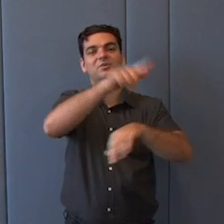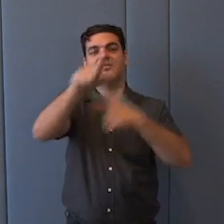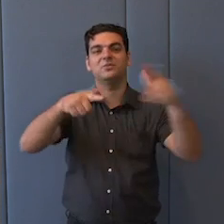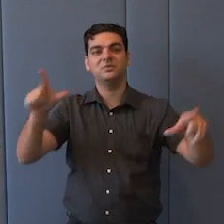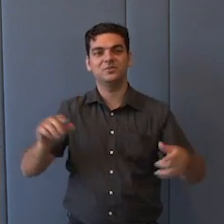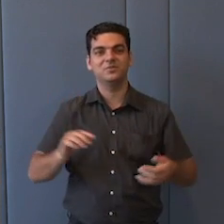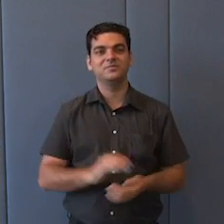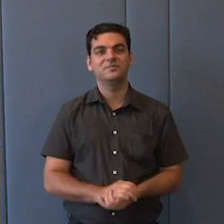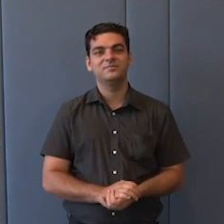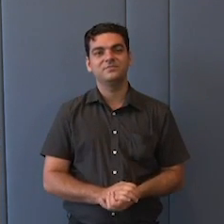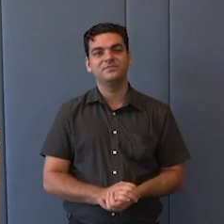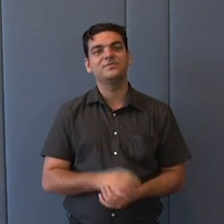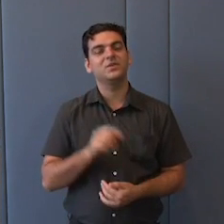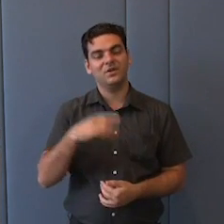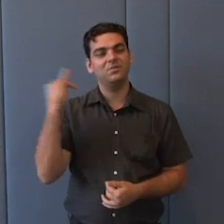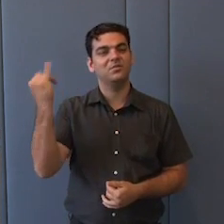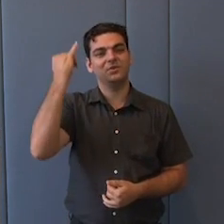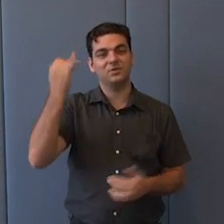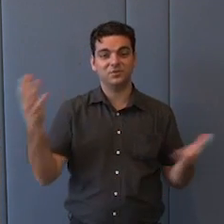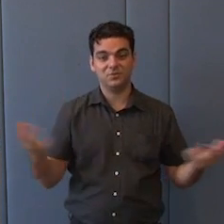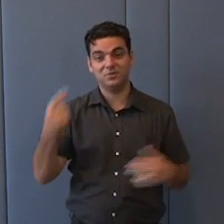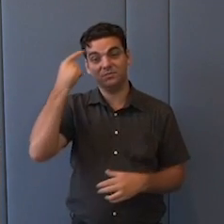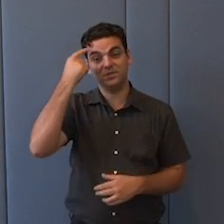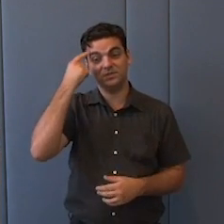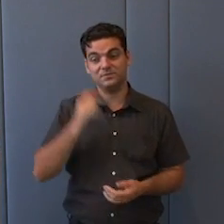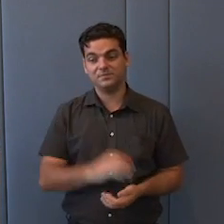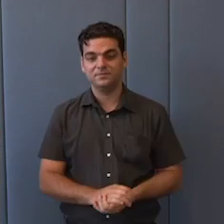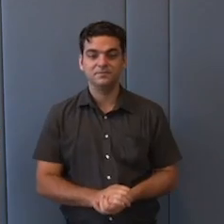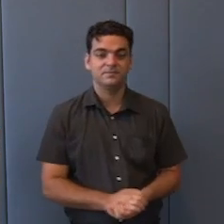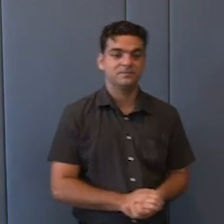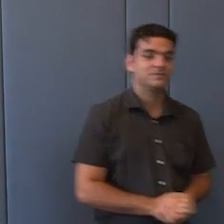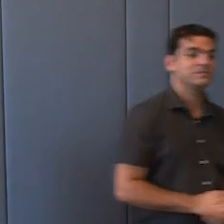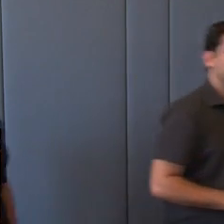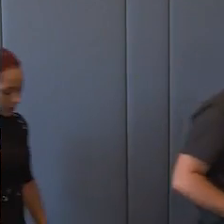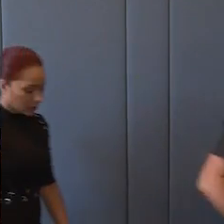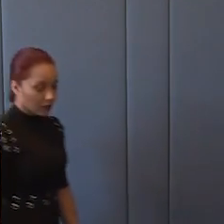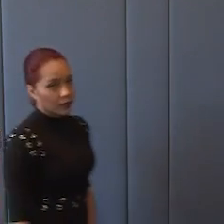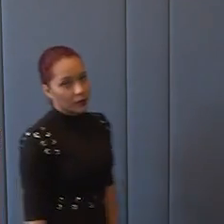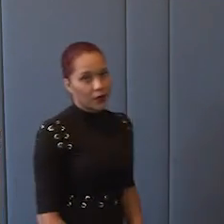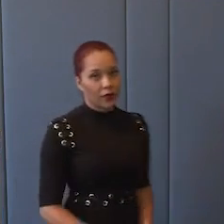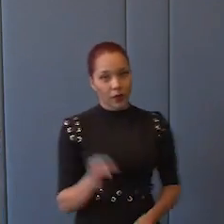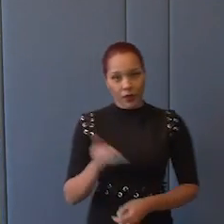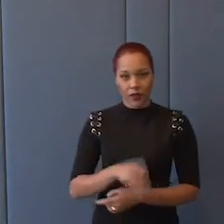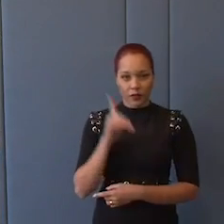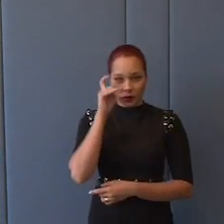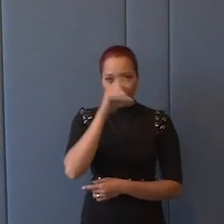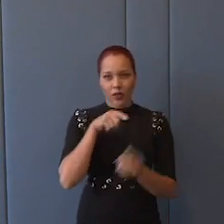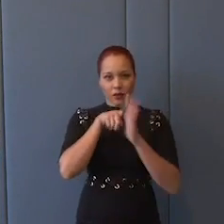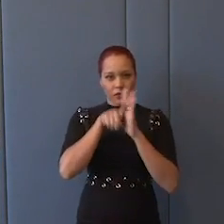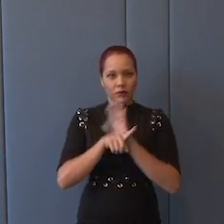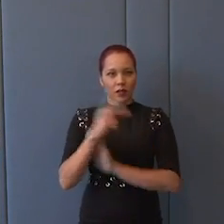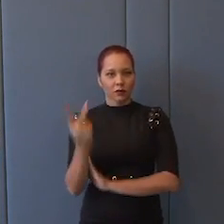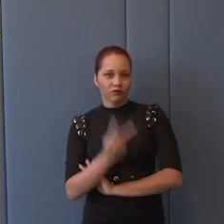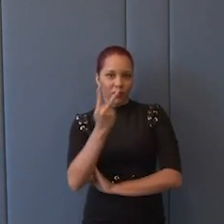que eu acho que era um pouco a tendência, diante da dificuldade justamente de interpretar o que são os valores e de promover esses